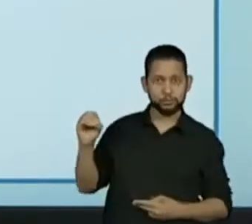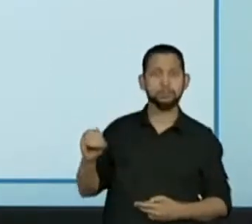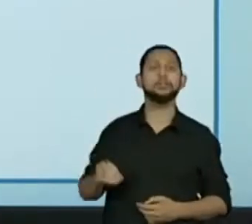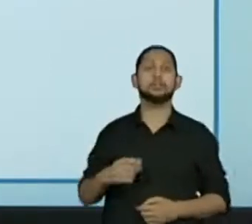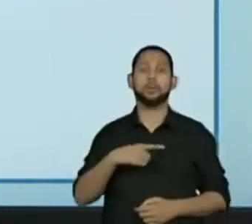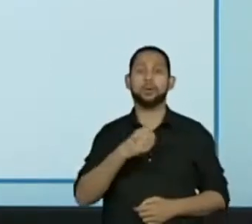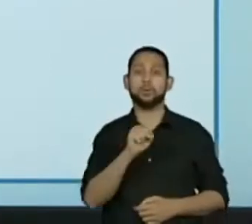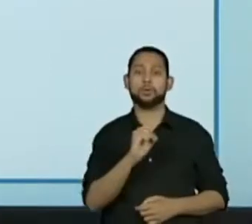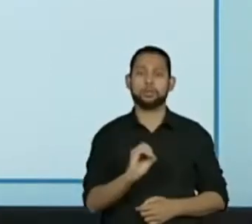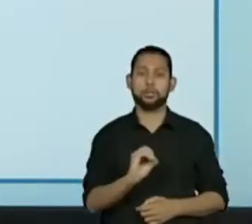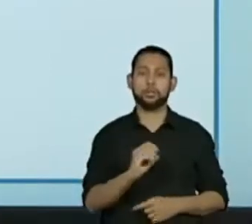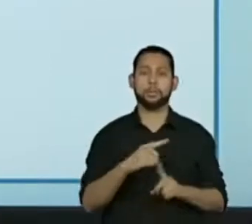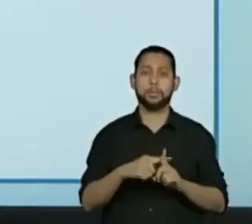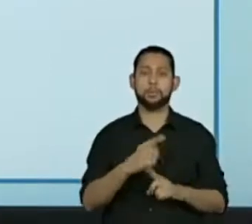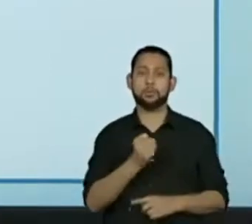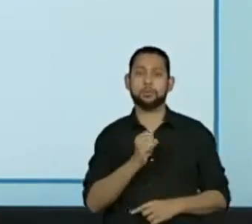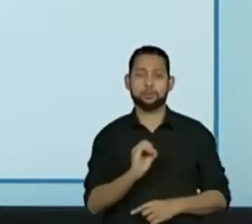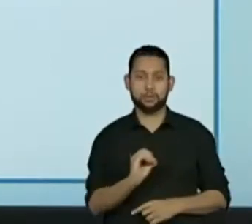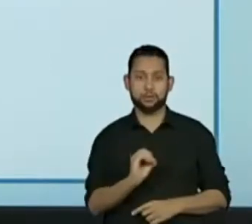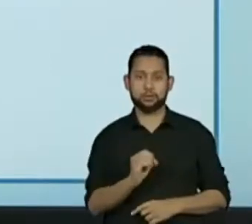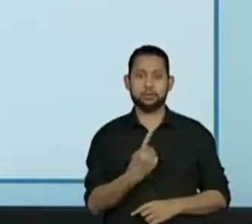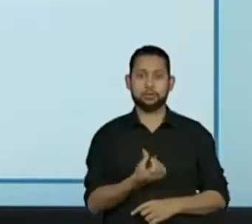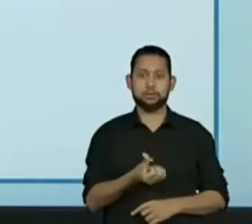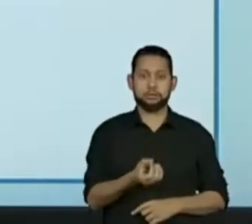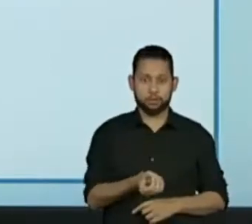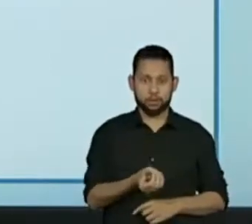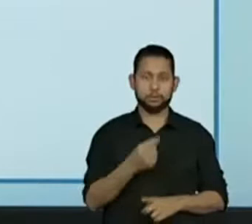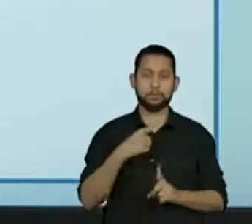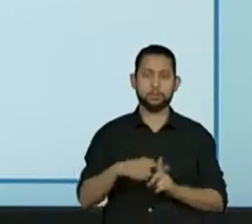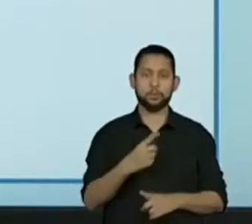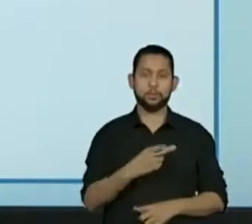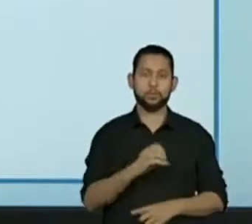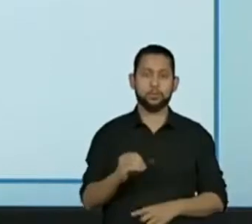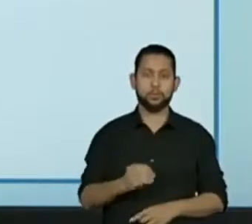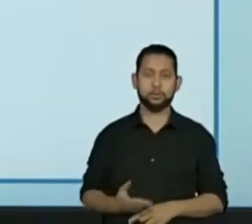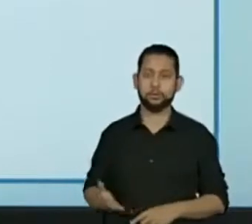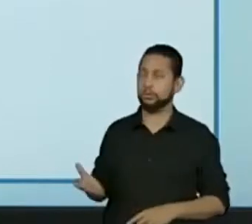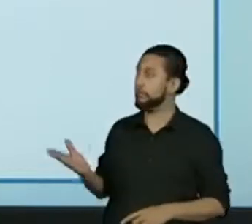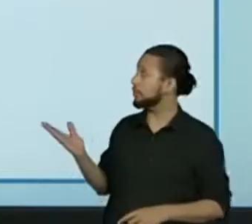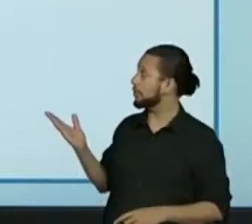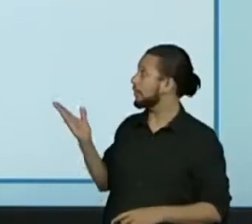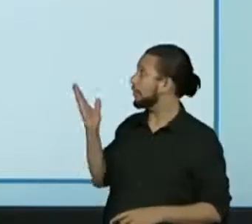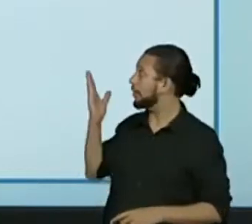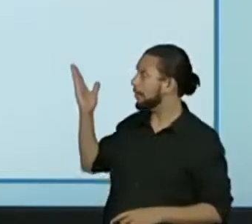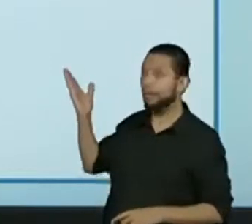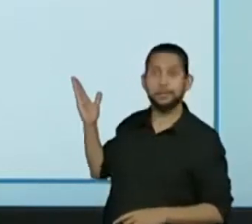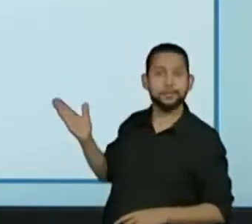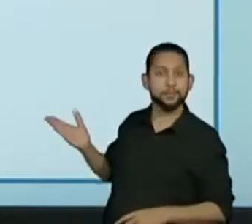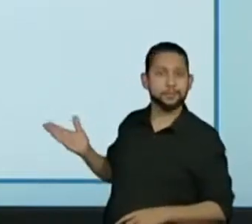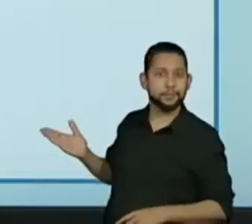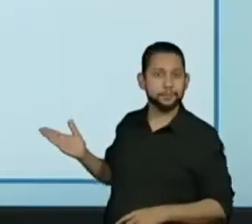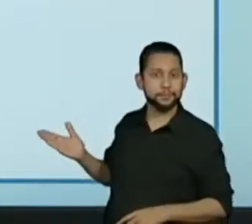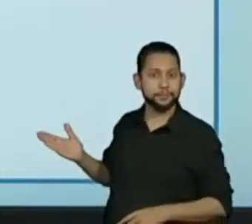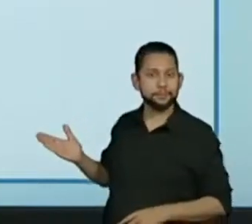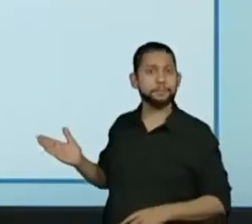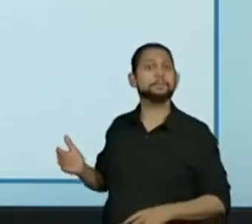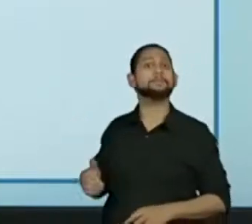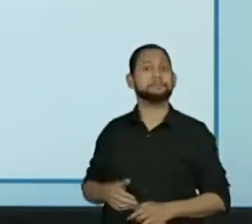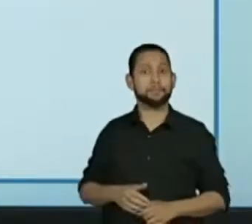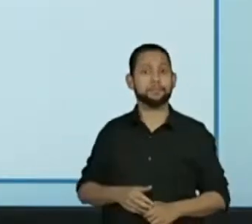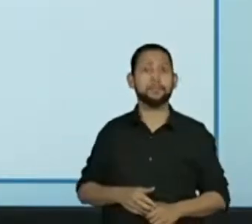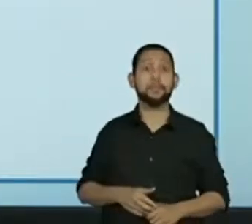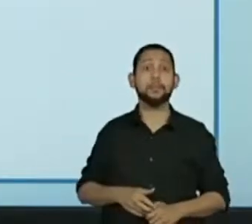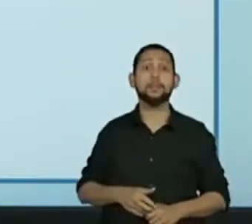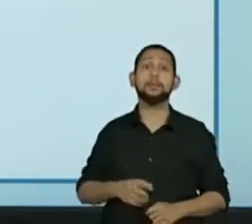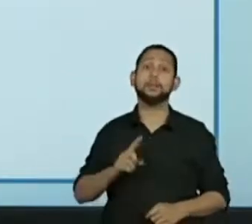vezes, né? Então, eu vou somar 180 da primeira receita com 180 da segunda receita. E aí,